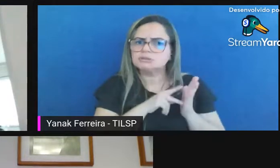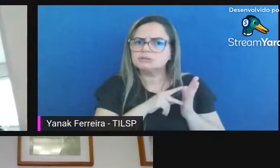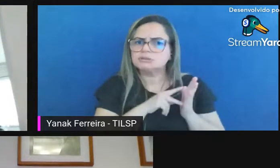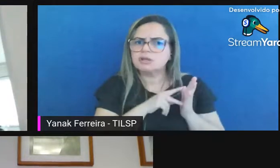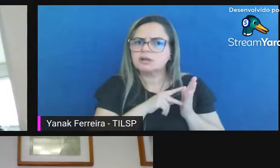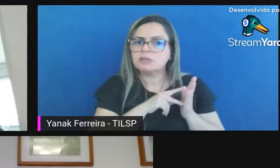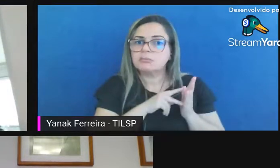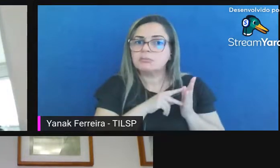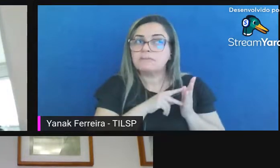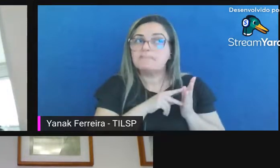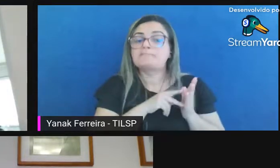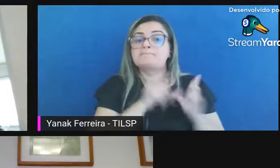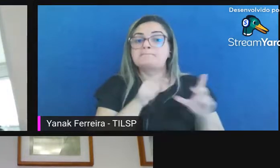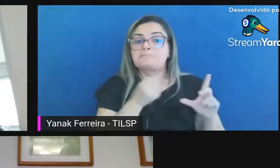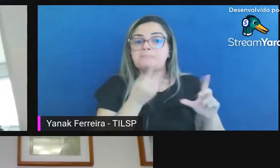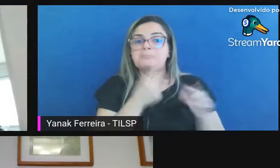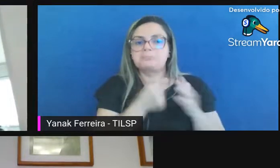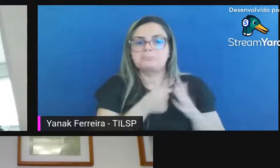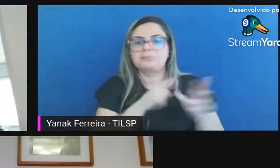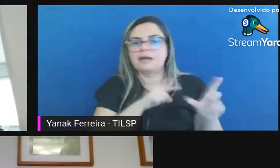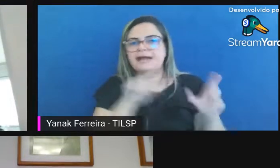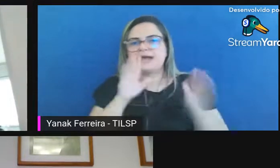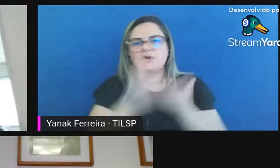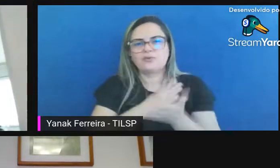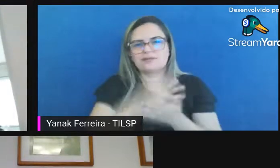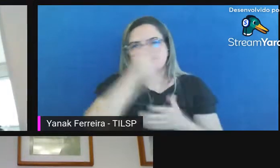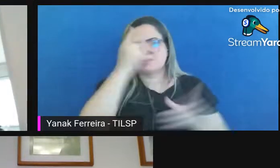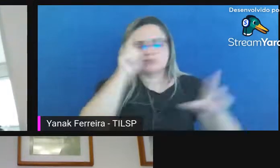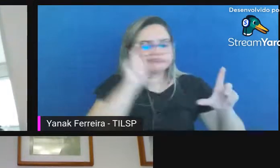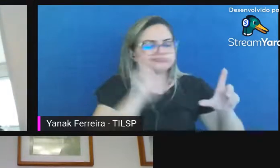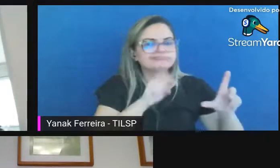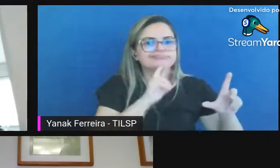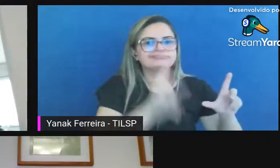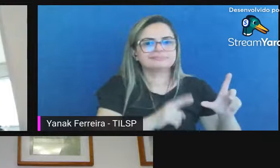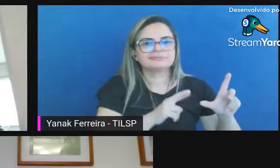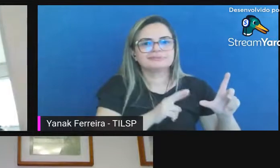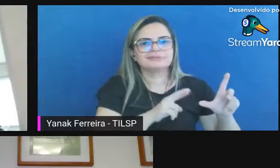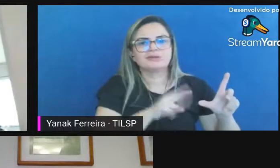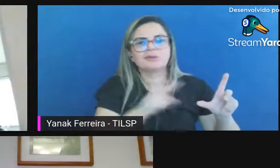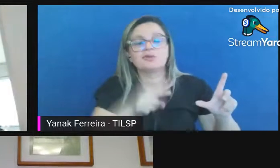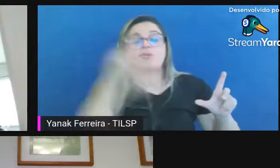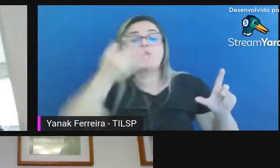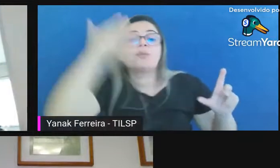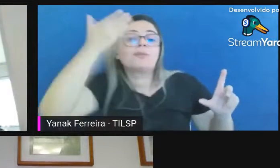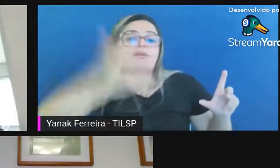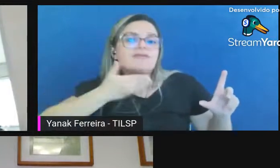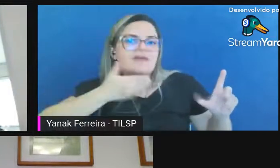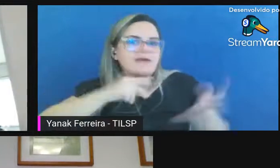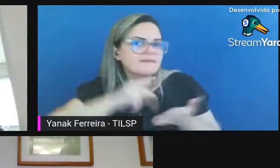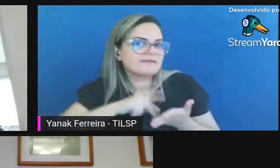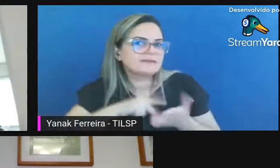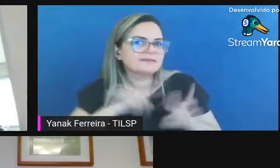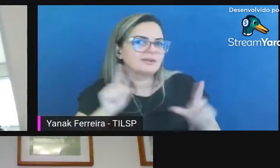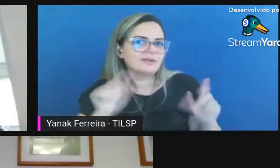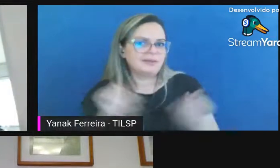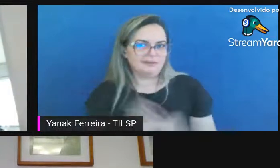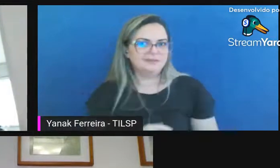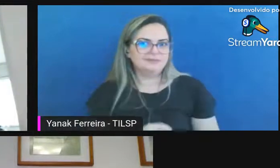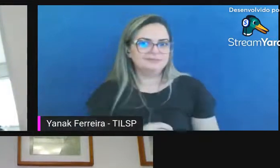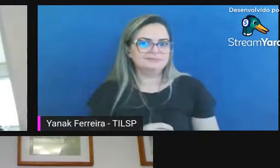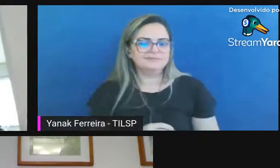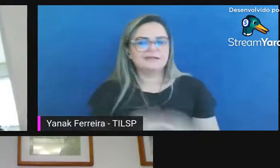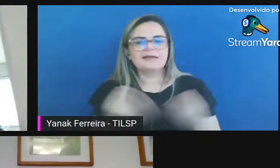a pessoa diz sim é original então não há uma conferência não há uma aplicação de padrões